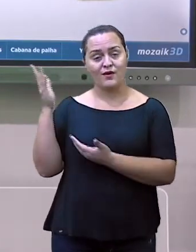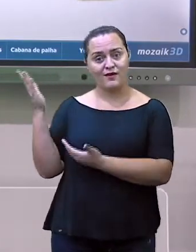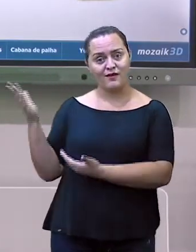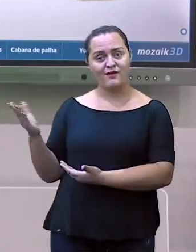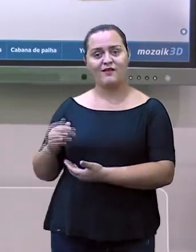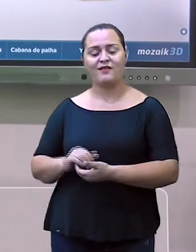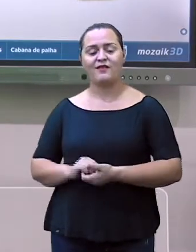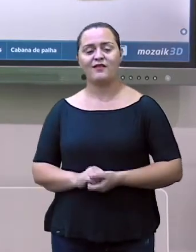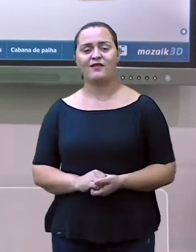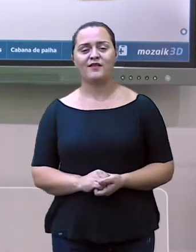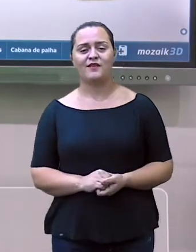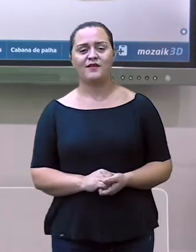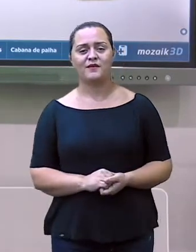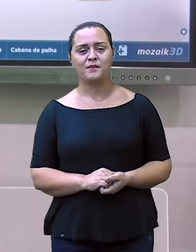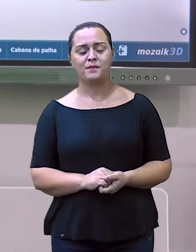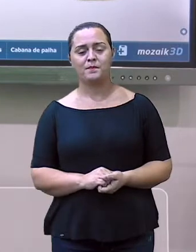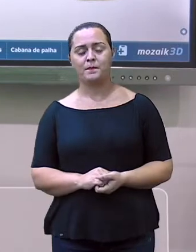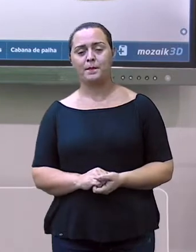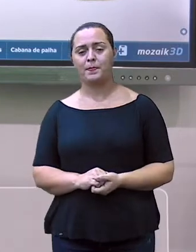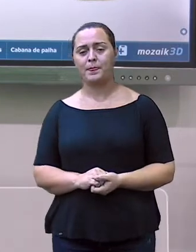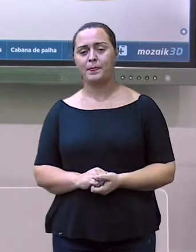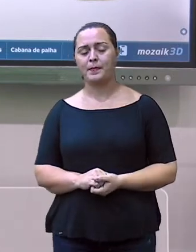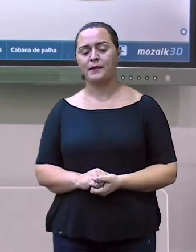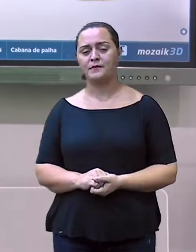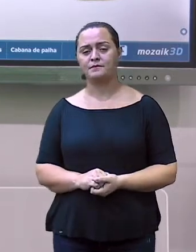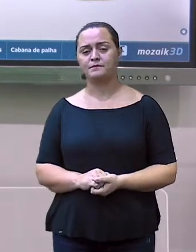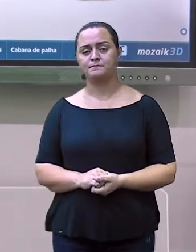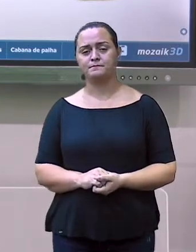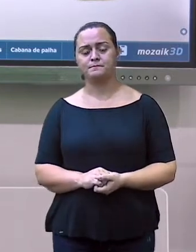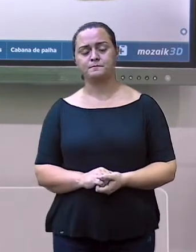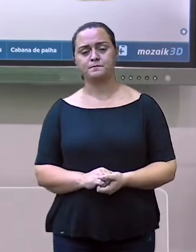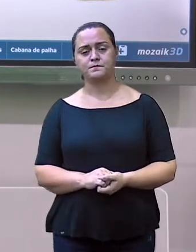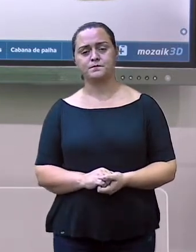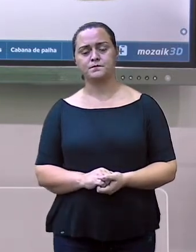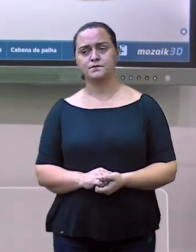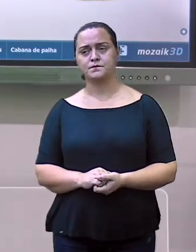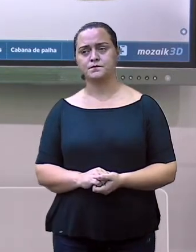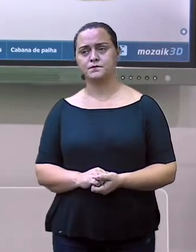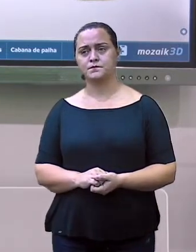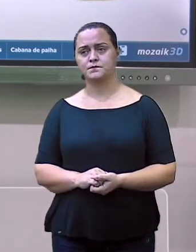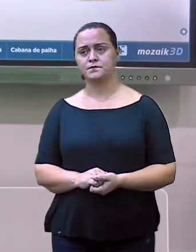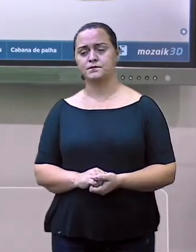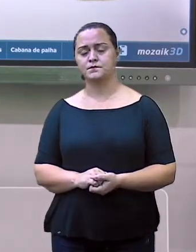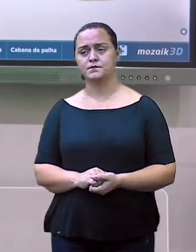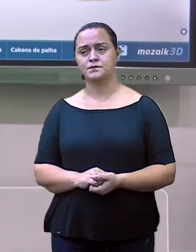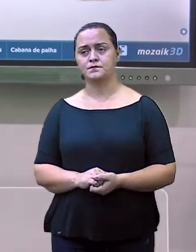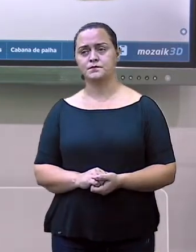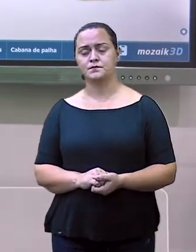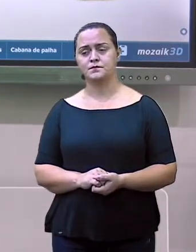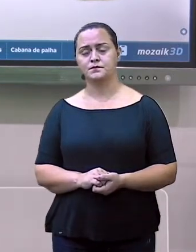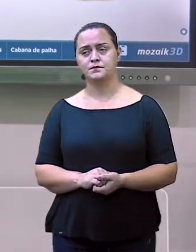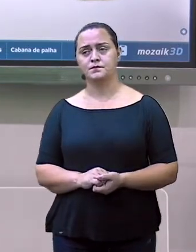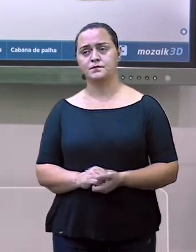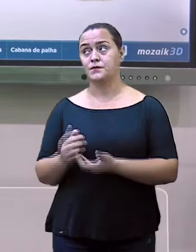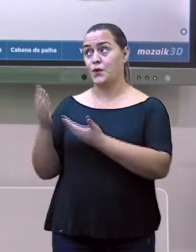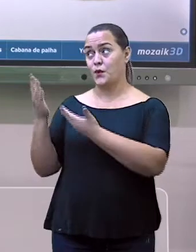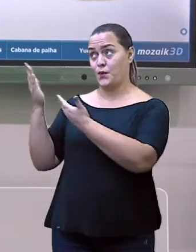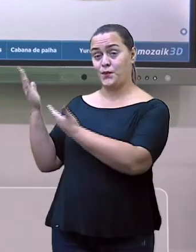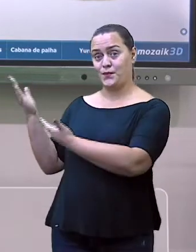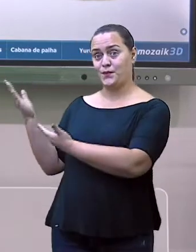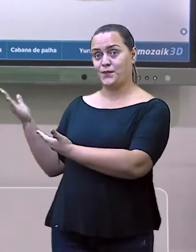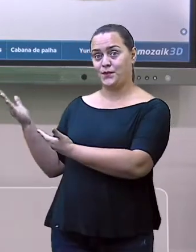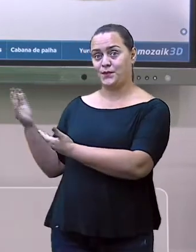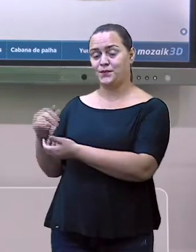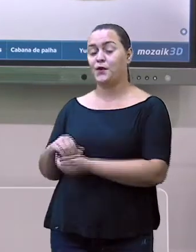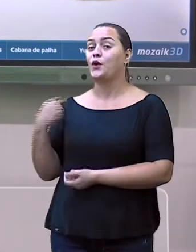Vamos lá? Olha só! Olha aqui! Já aprendemos um pouco